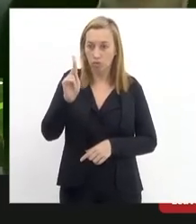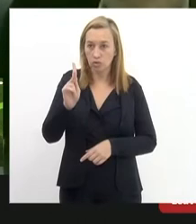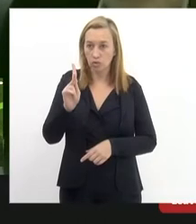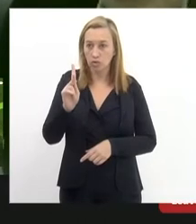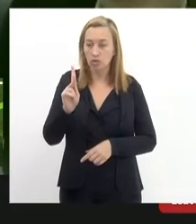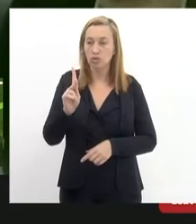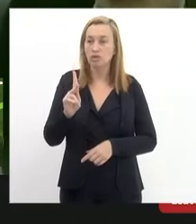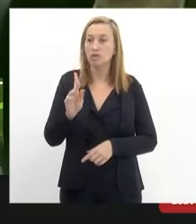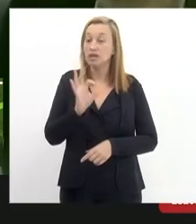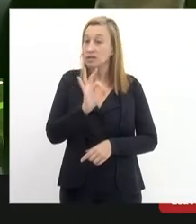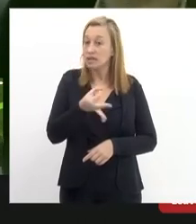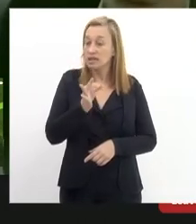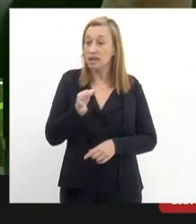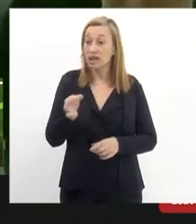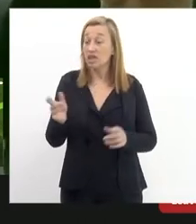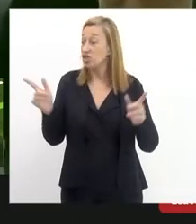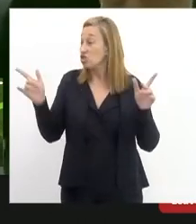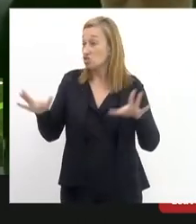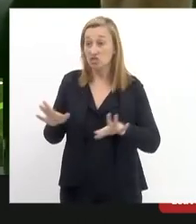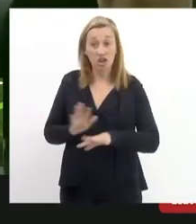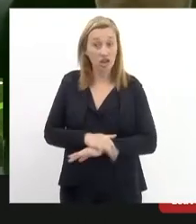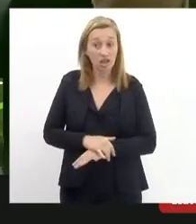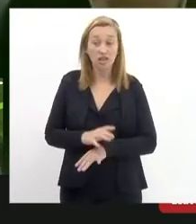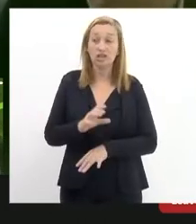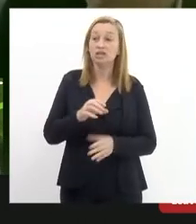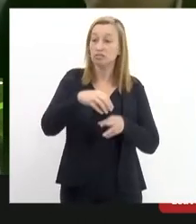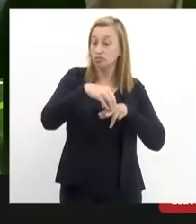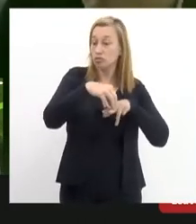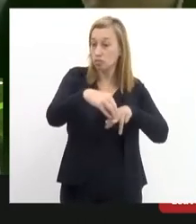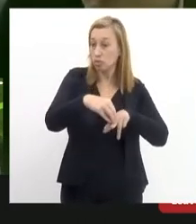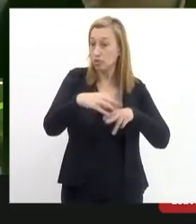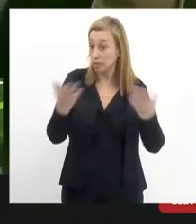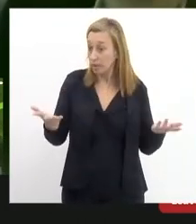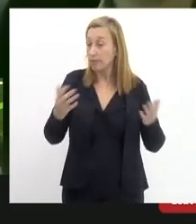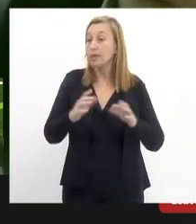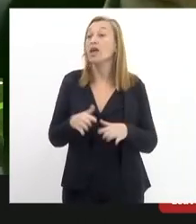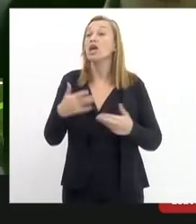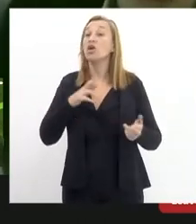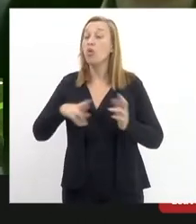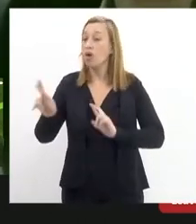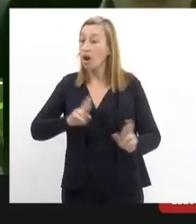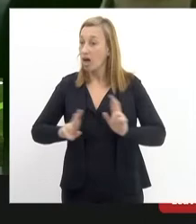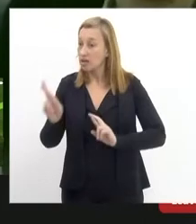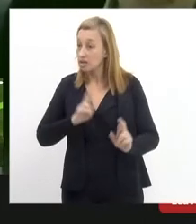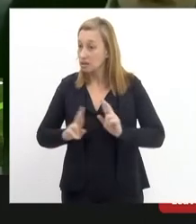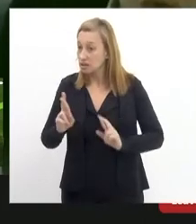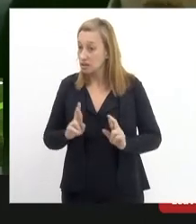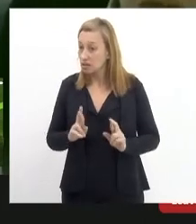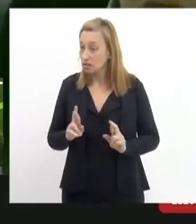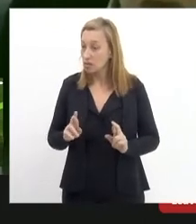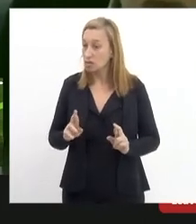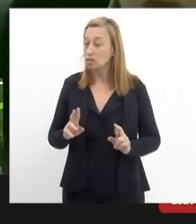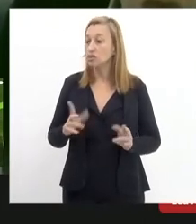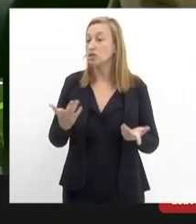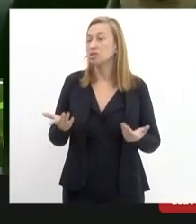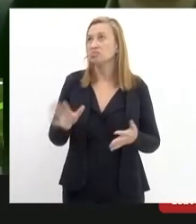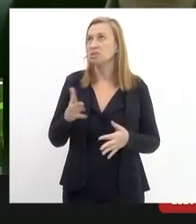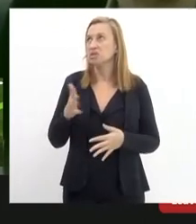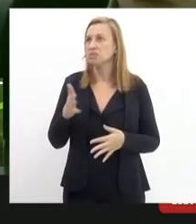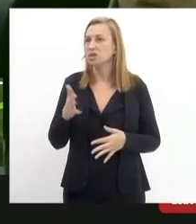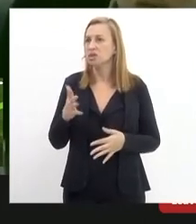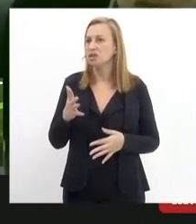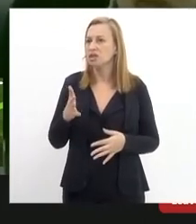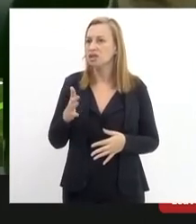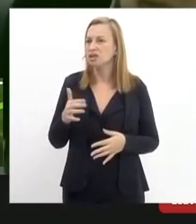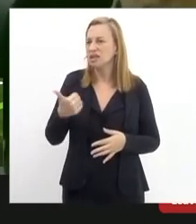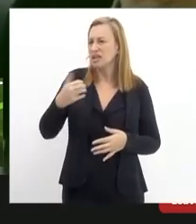completamente diferente de Santa Tereza e com relação a nós aqui a nossa malha a em torno de algo em torno